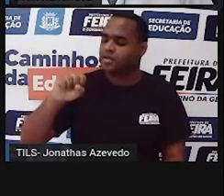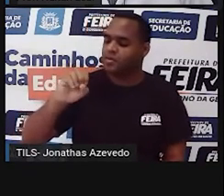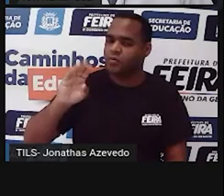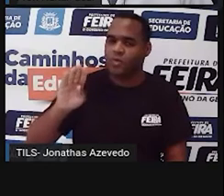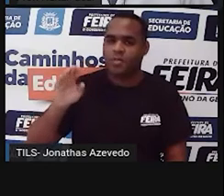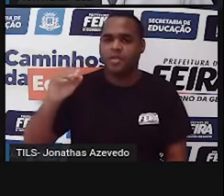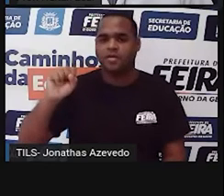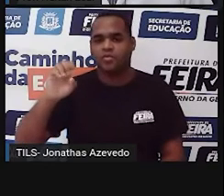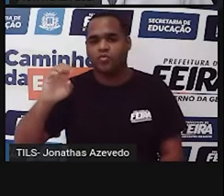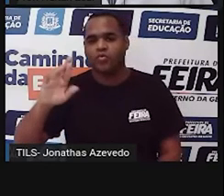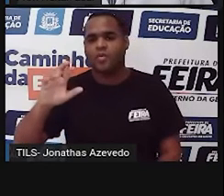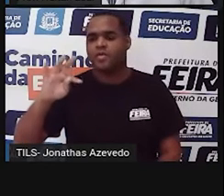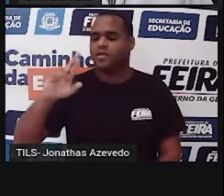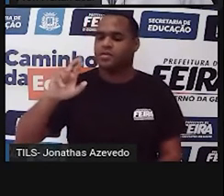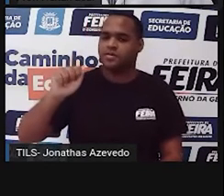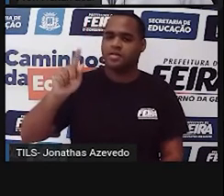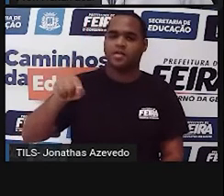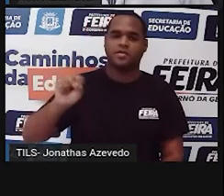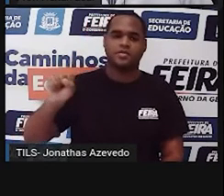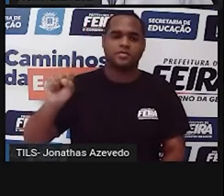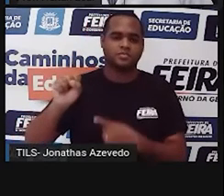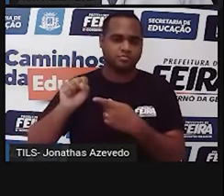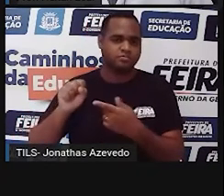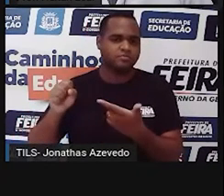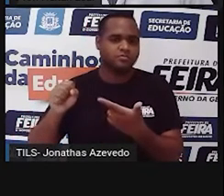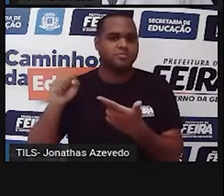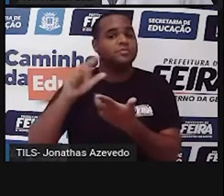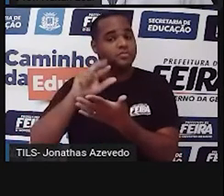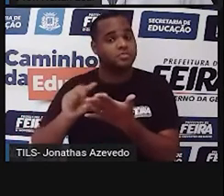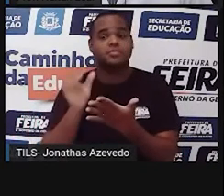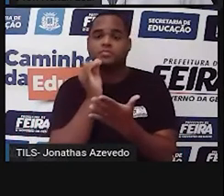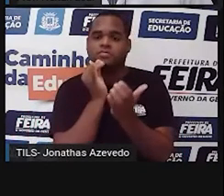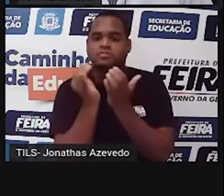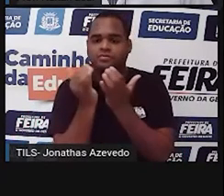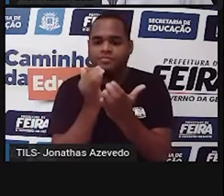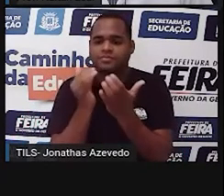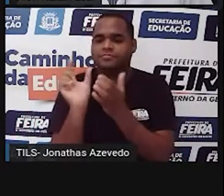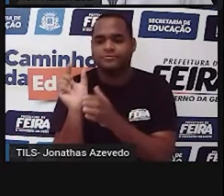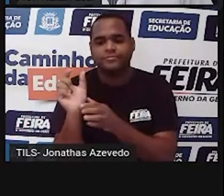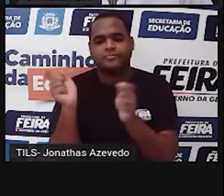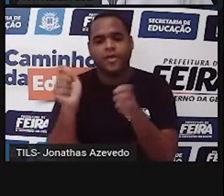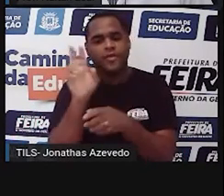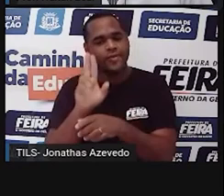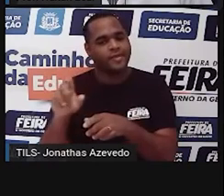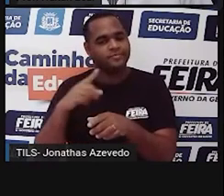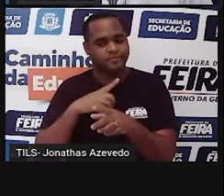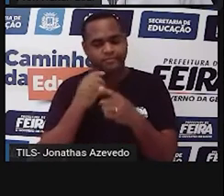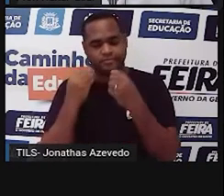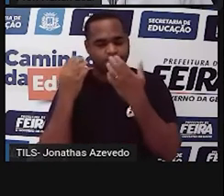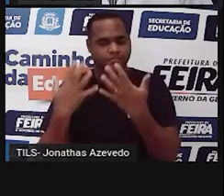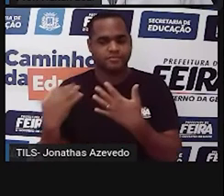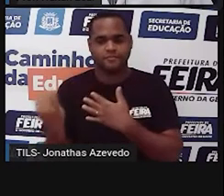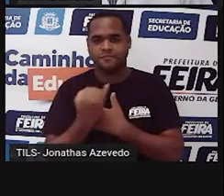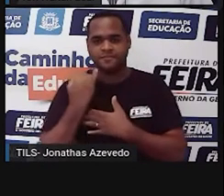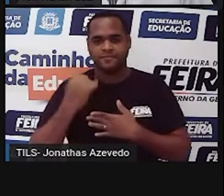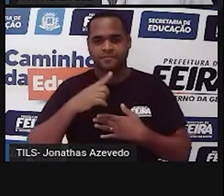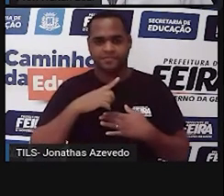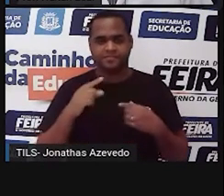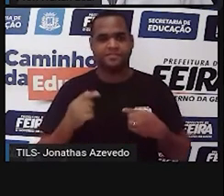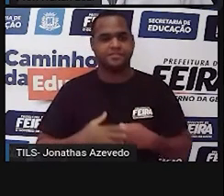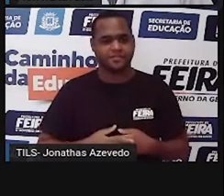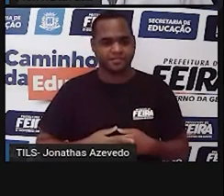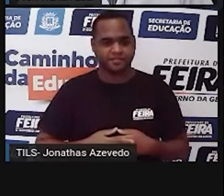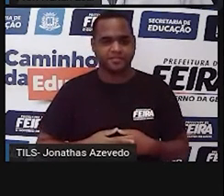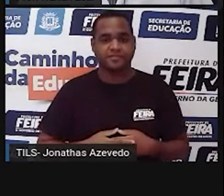sobre, sobre, traz. Então, esses são exemplos de preposição que a gente usa com mais frequência. Olhem os exemplos.